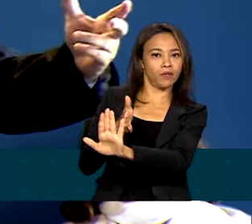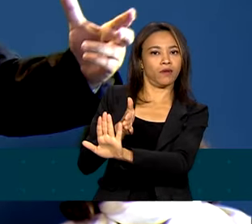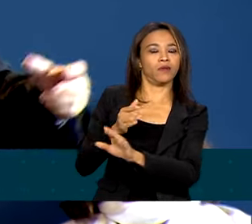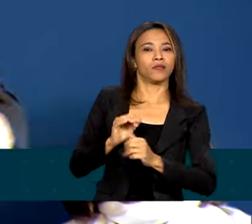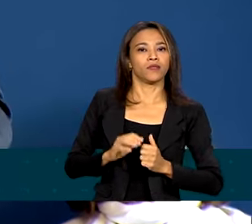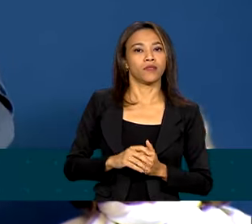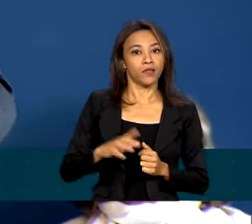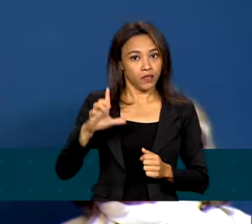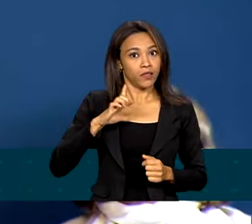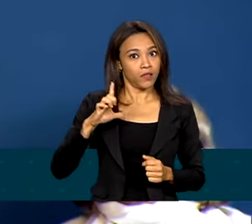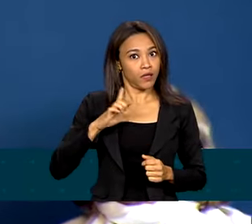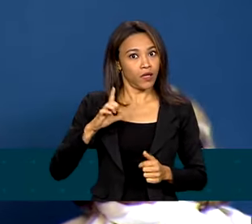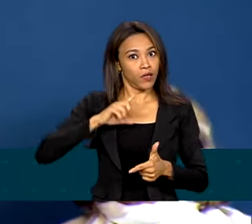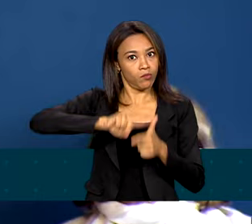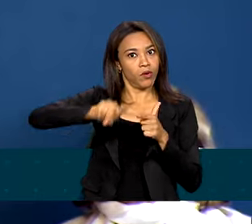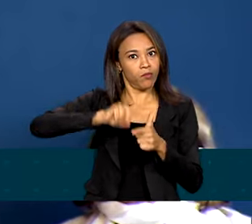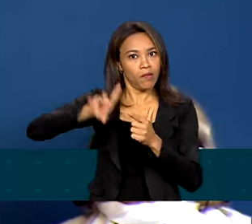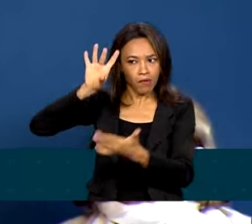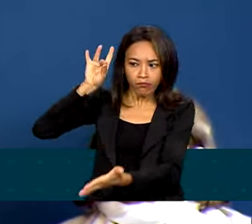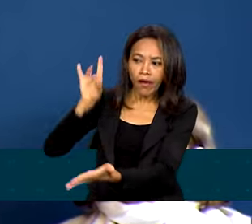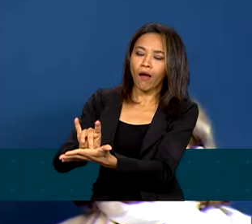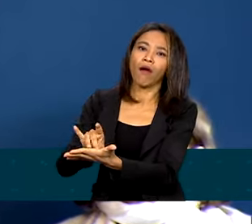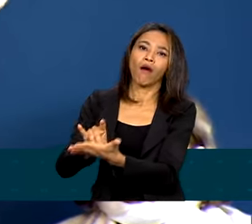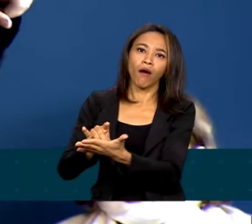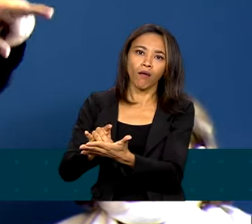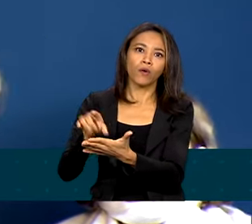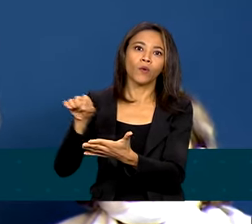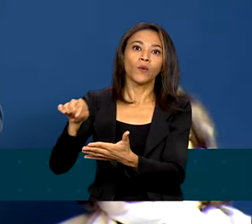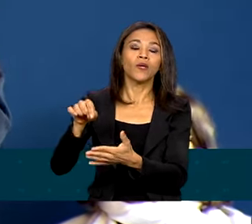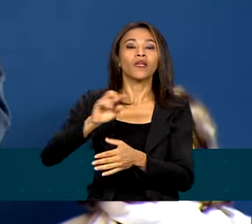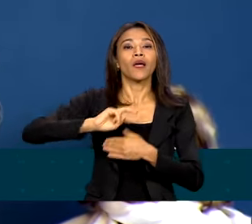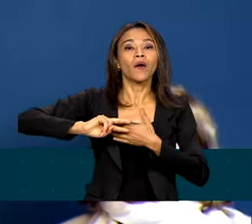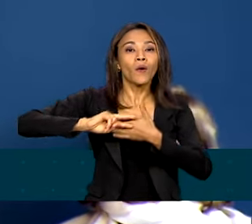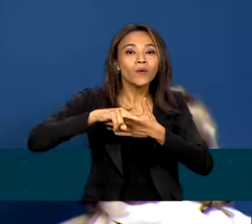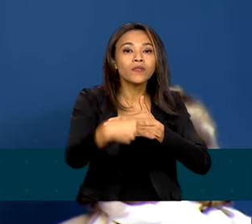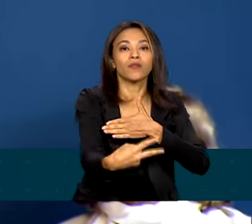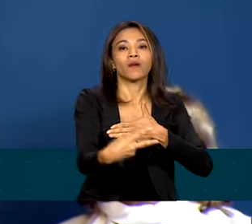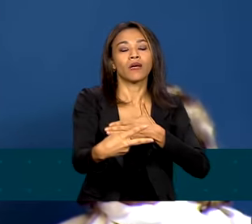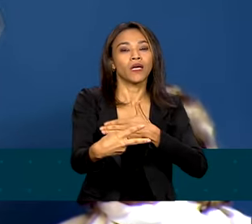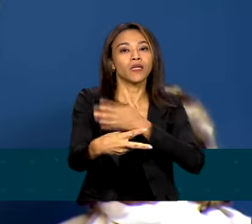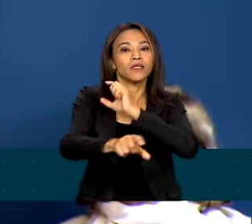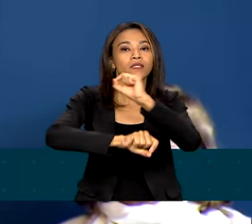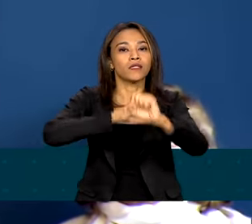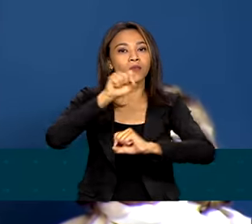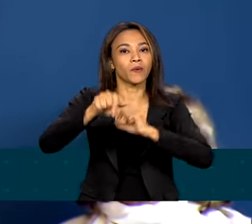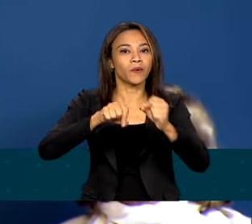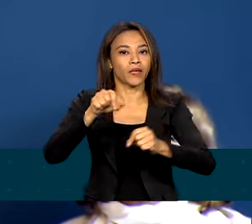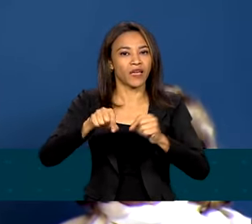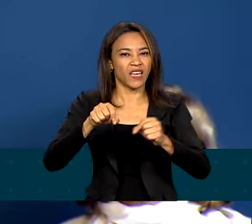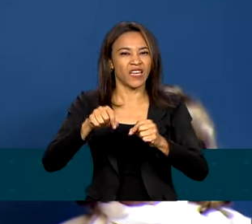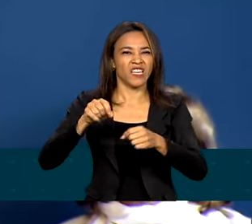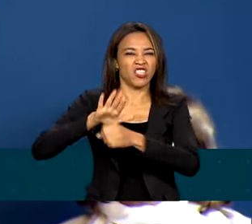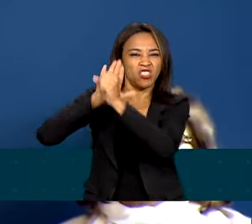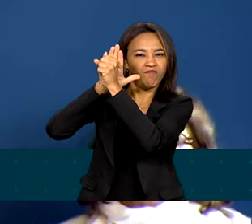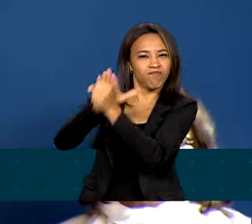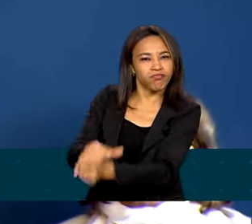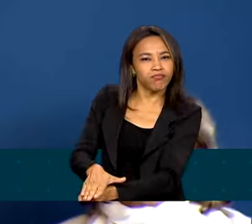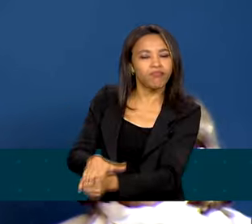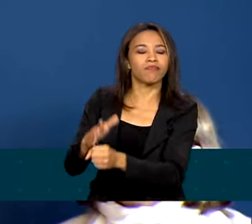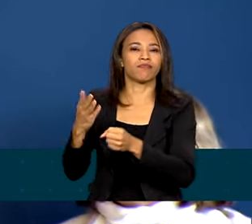há uma crise real e há também uma crise fruto da visão excludente, opressiva